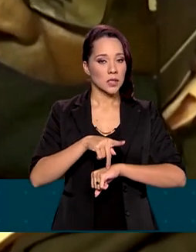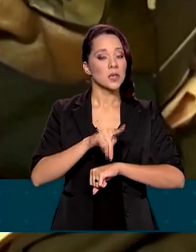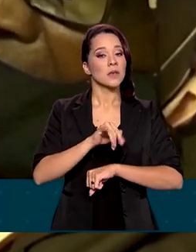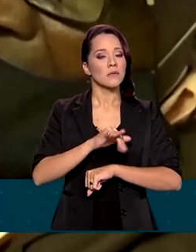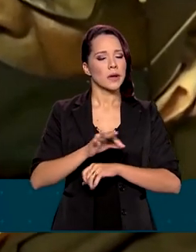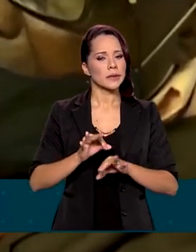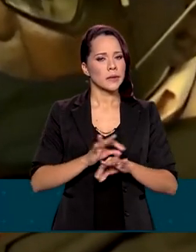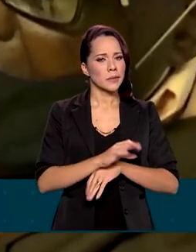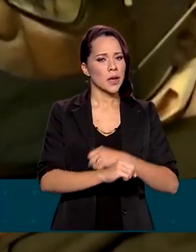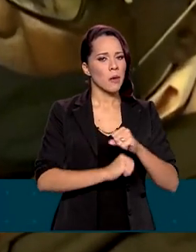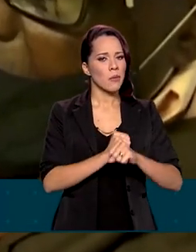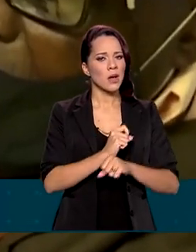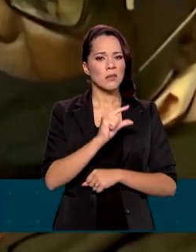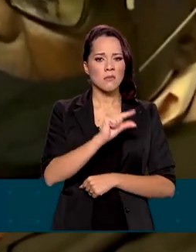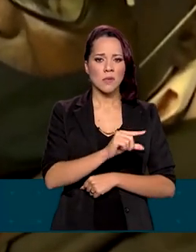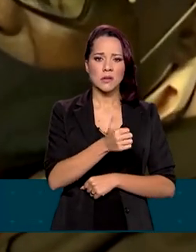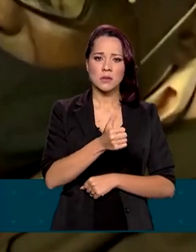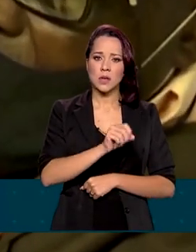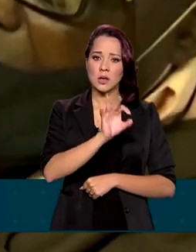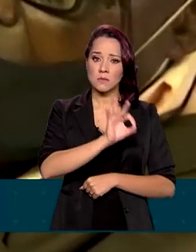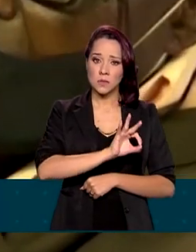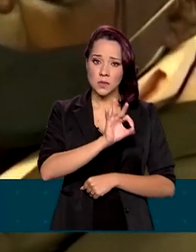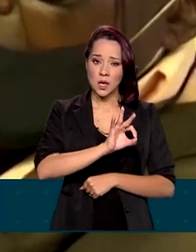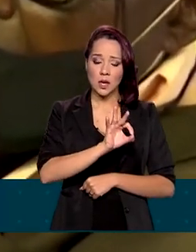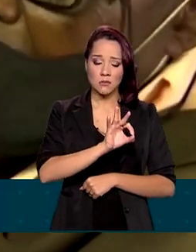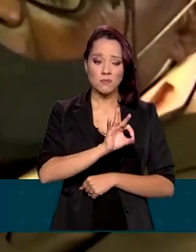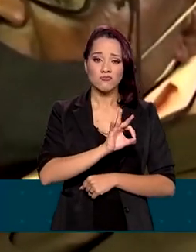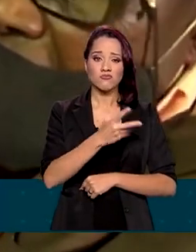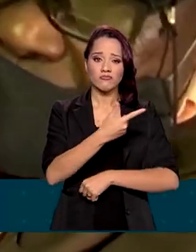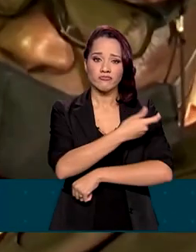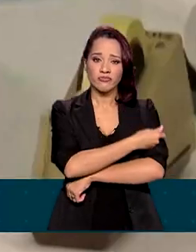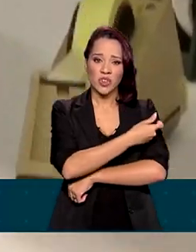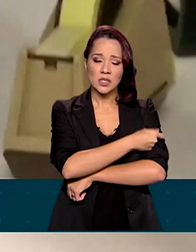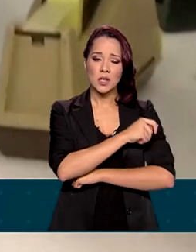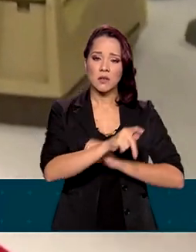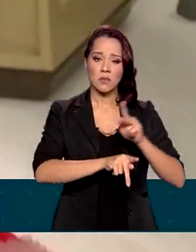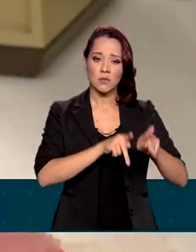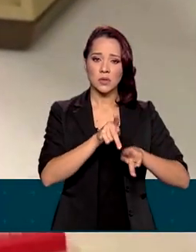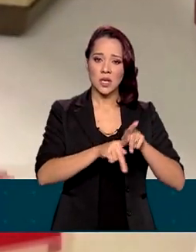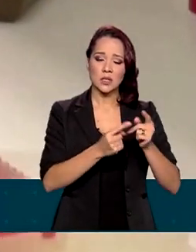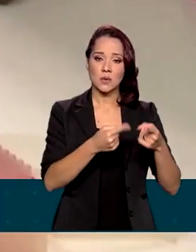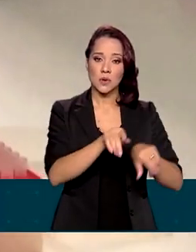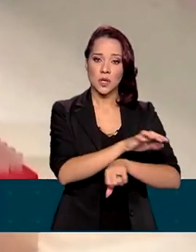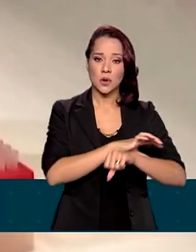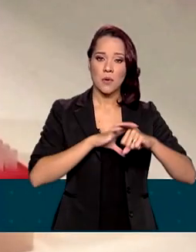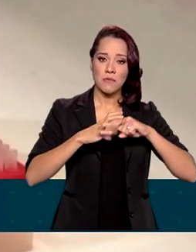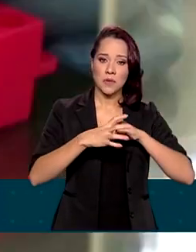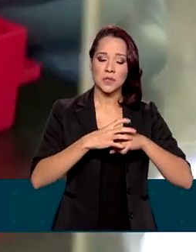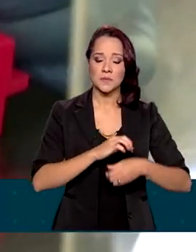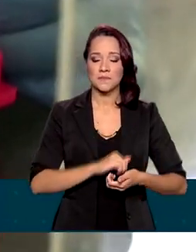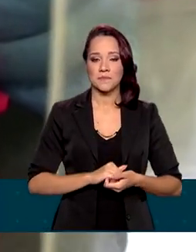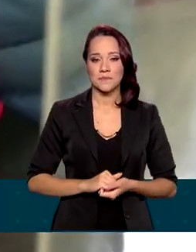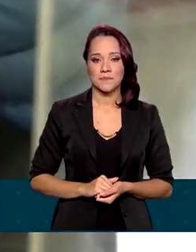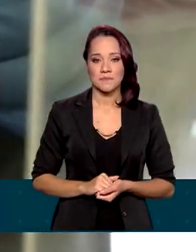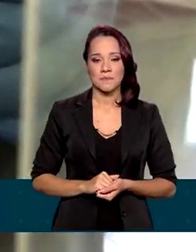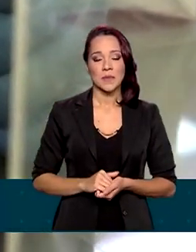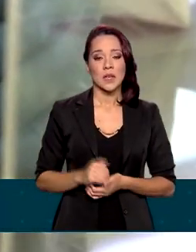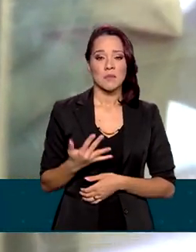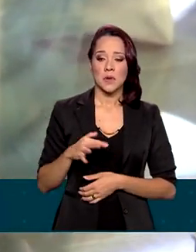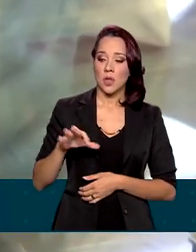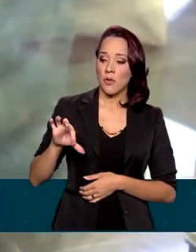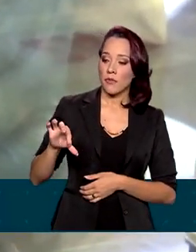terminar o ano com menos de 10% de cobertura vacinal contra a Covid-19. E